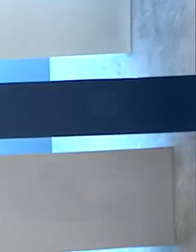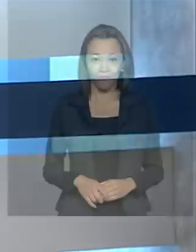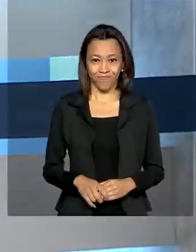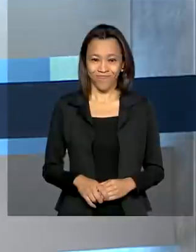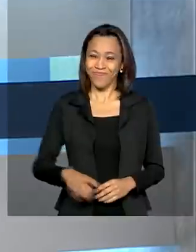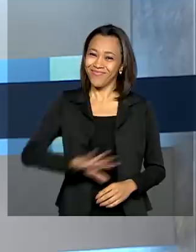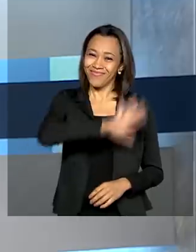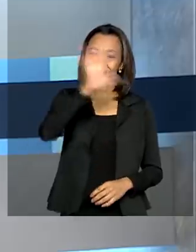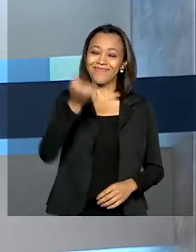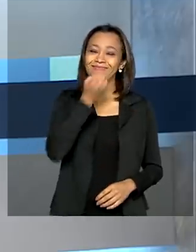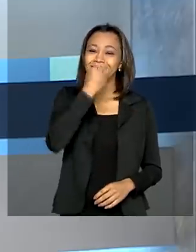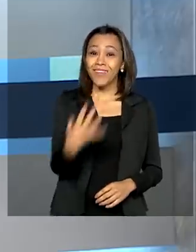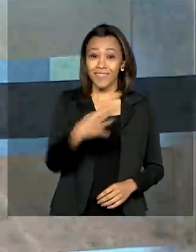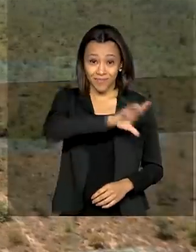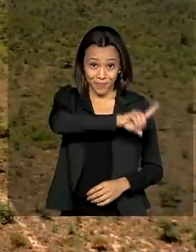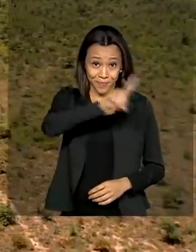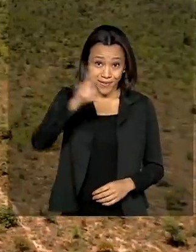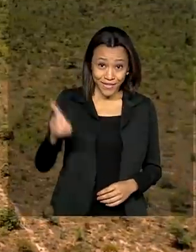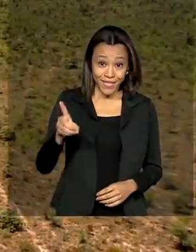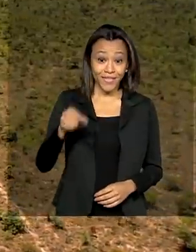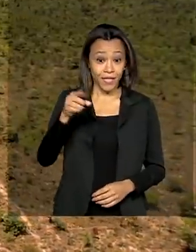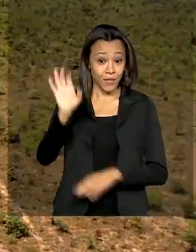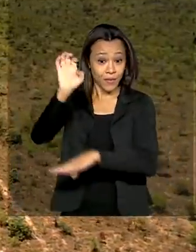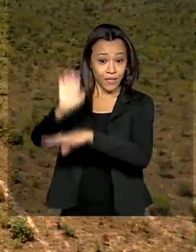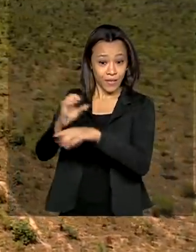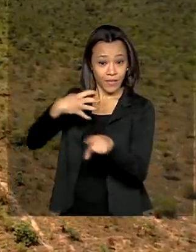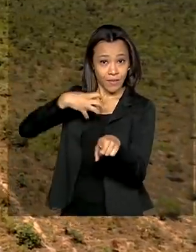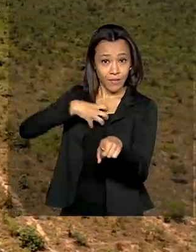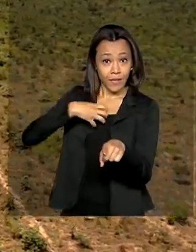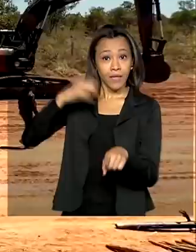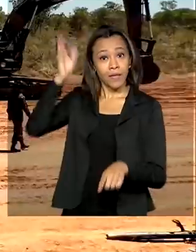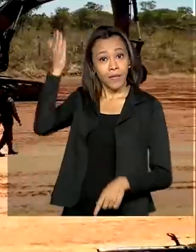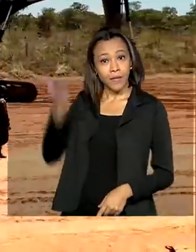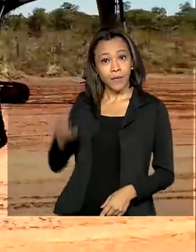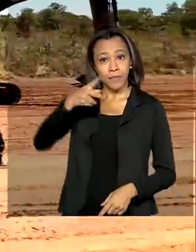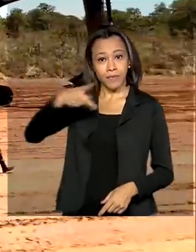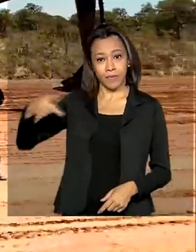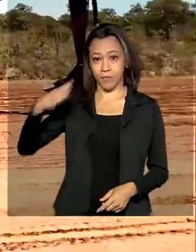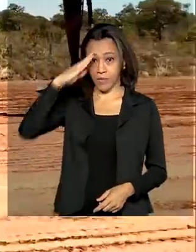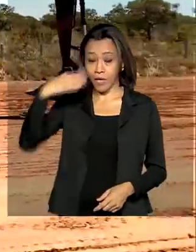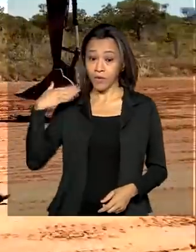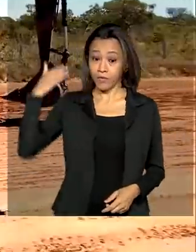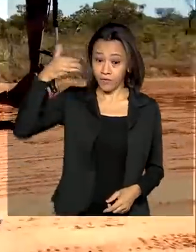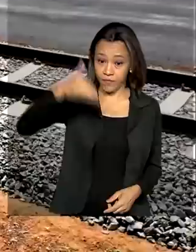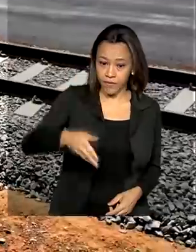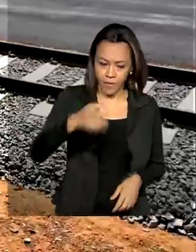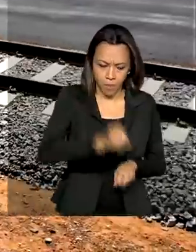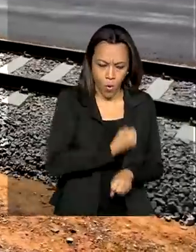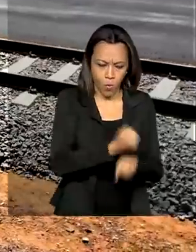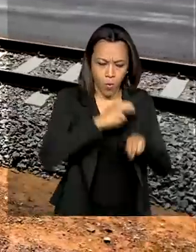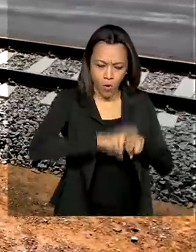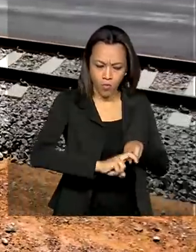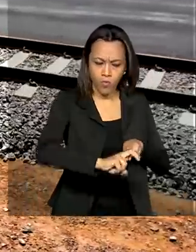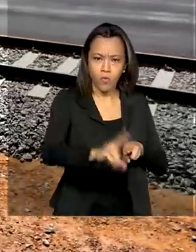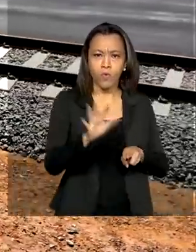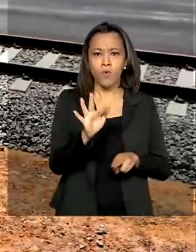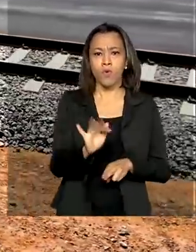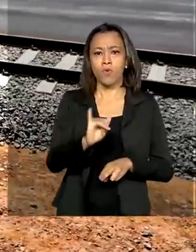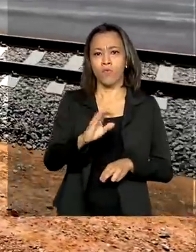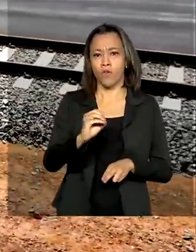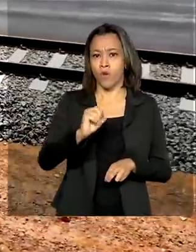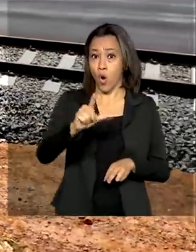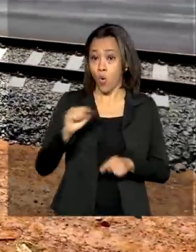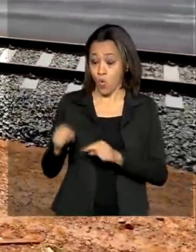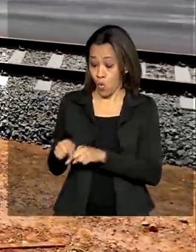Olá, bom dia. Na Bahia, presidente Jair Bolsonaro visita obras da Fiol, a ferrovia que vai ligar o futuro